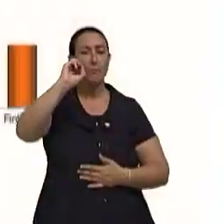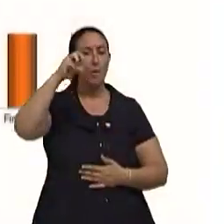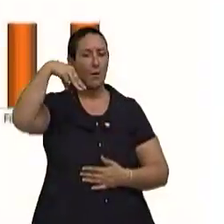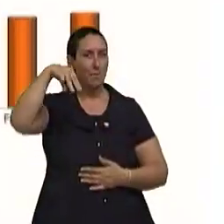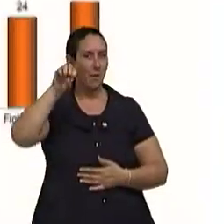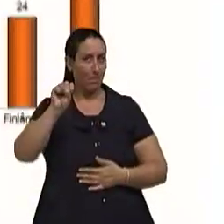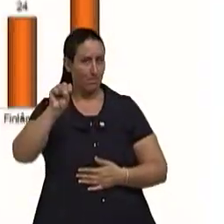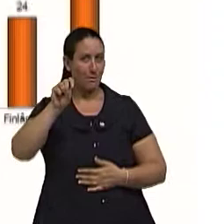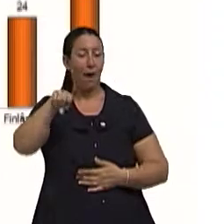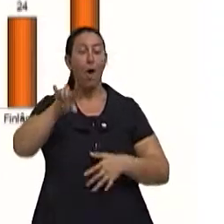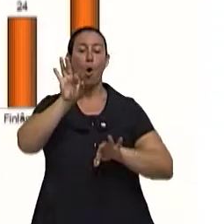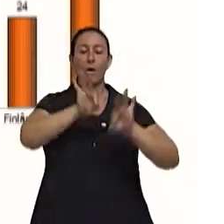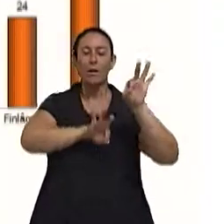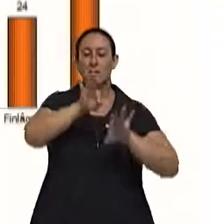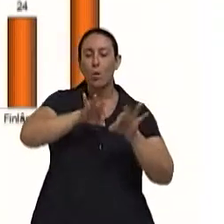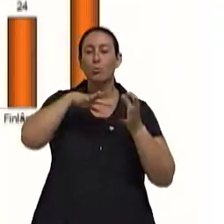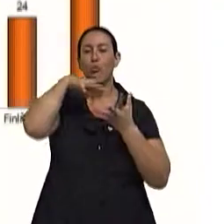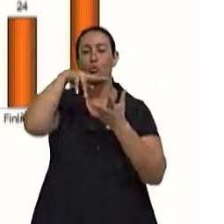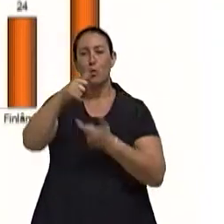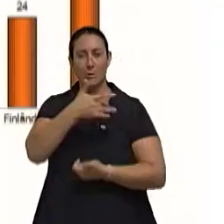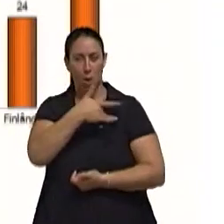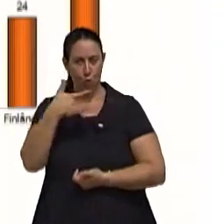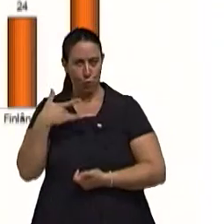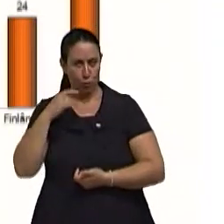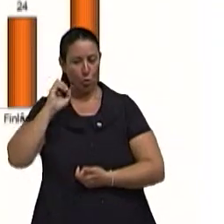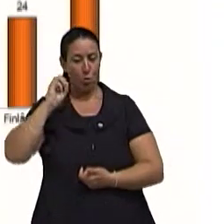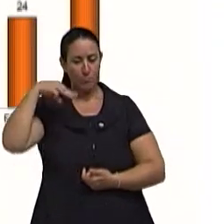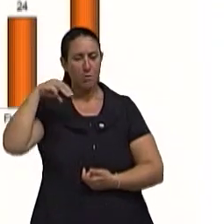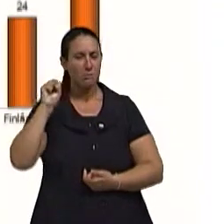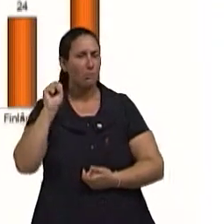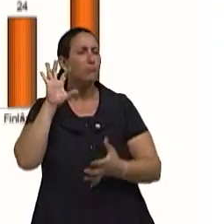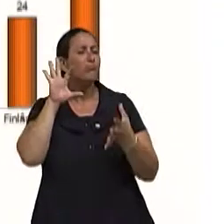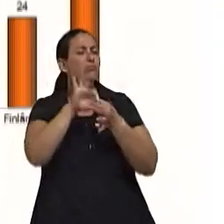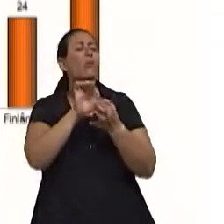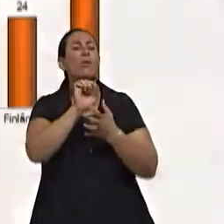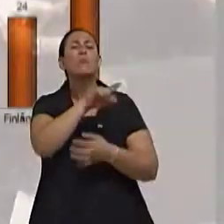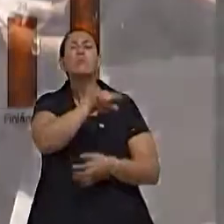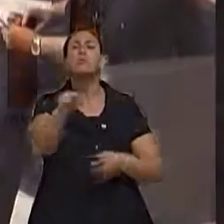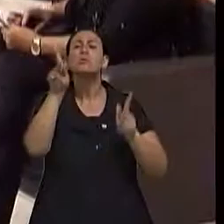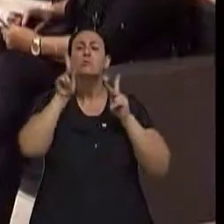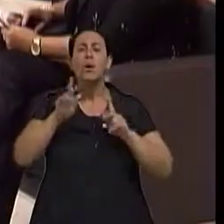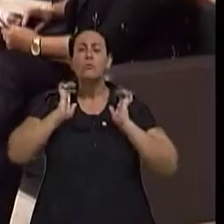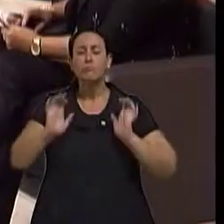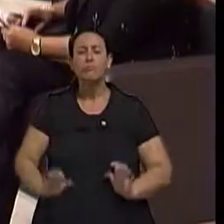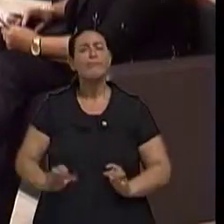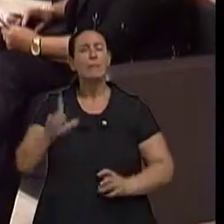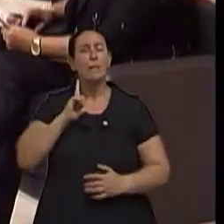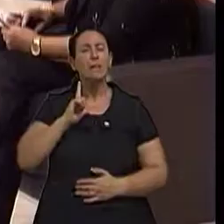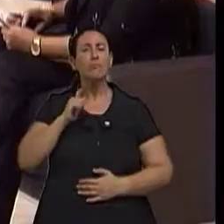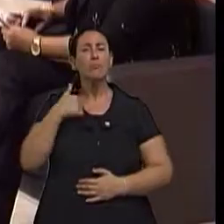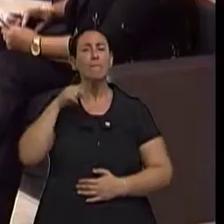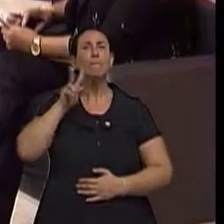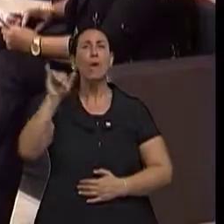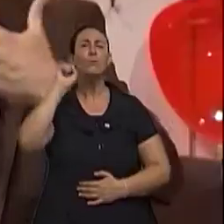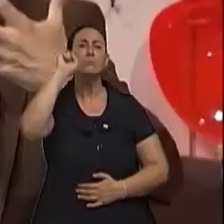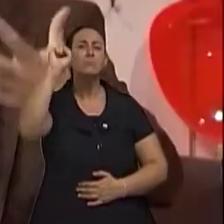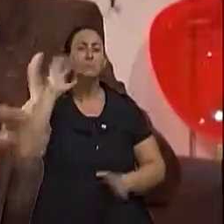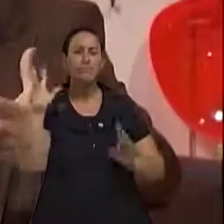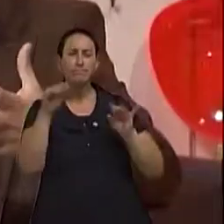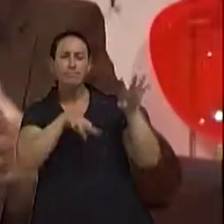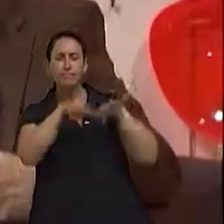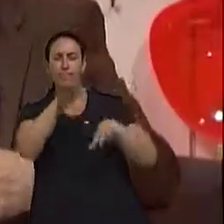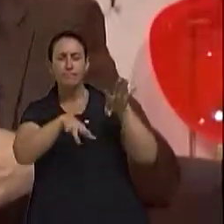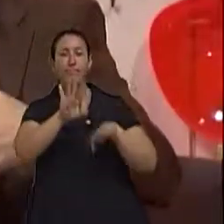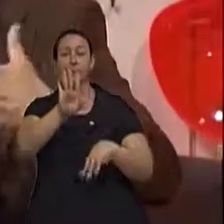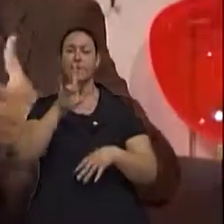tentar entender quais as condições que estariam mais relacionadas ao comportamento suicida. E aí foi feito um trabalho que a chama de autópsia